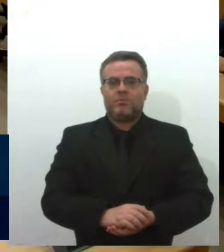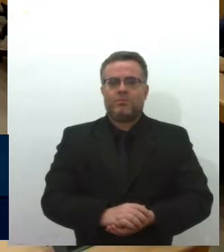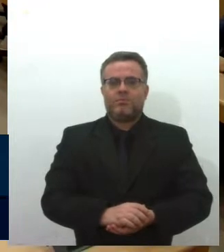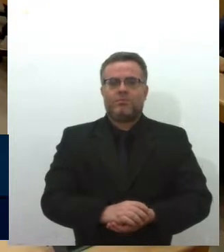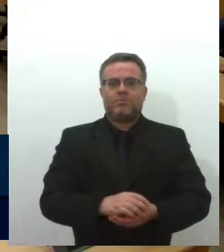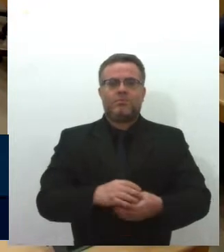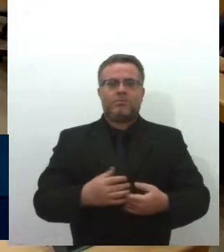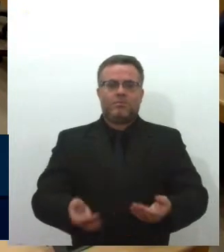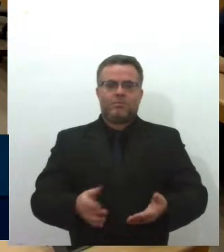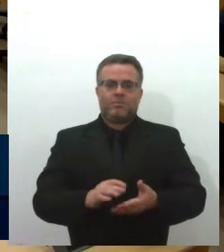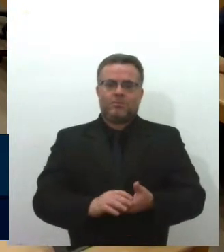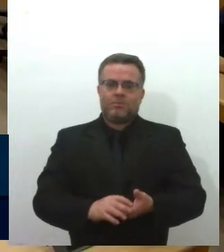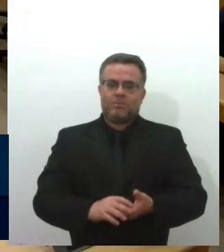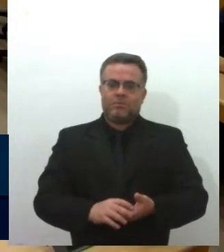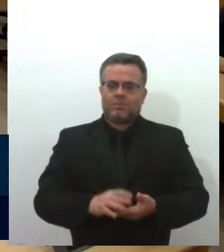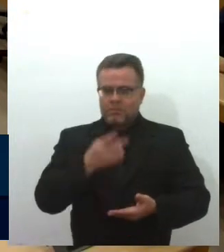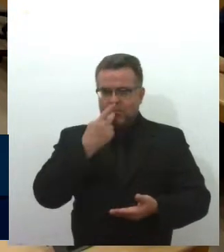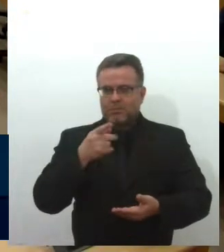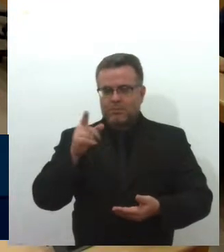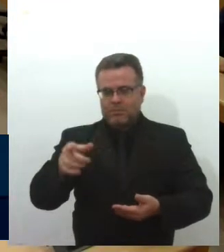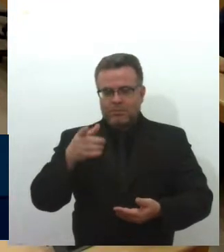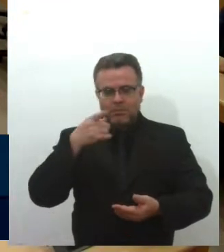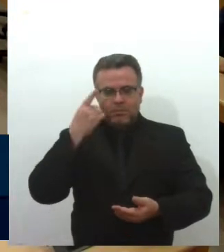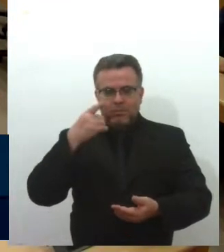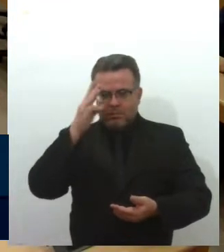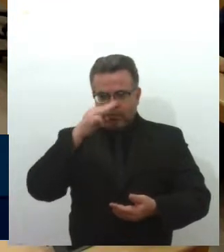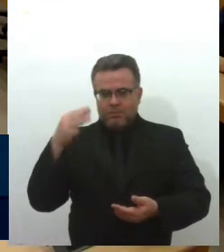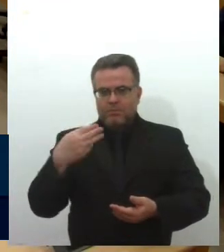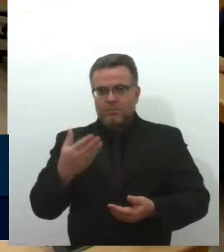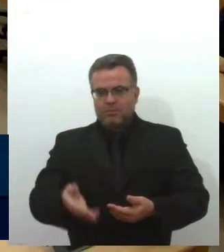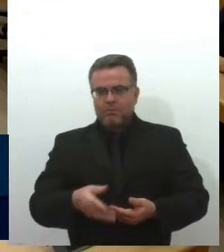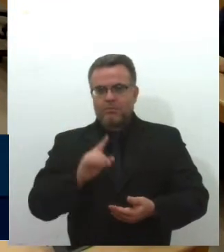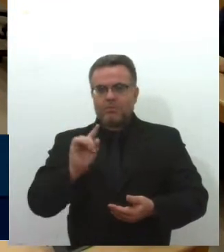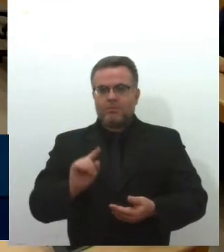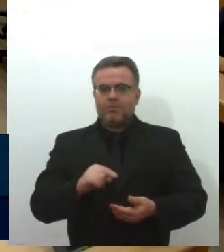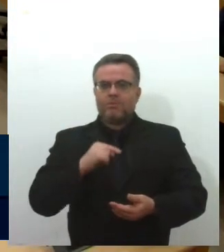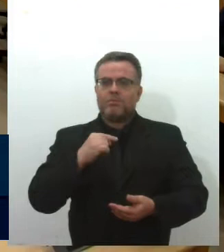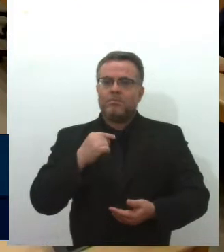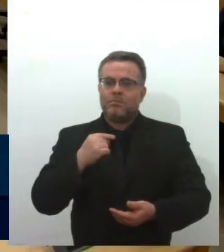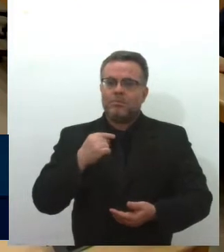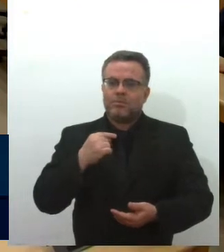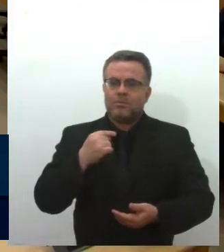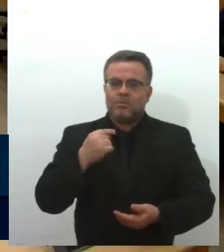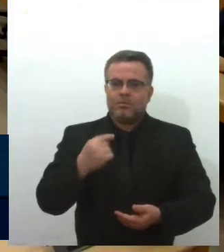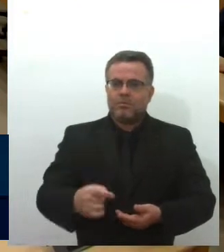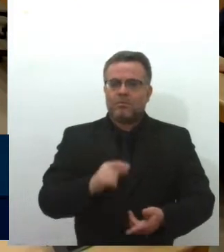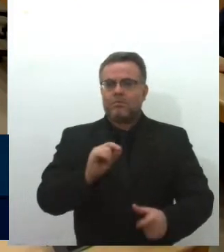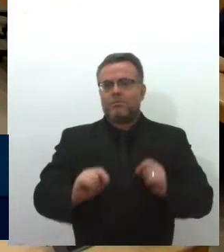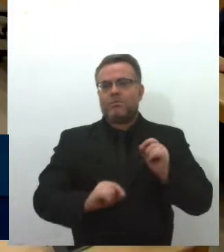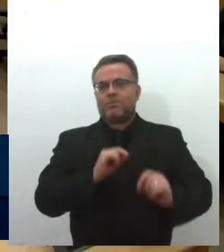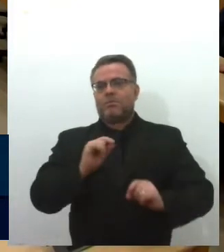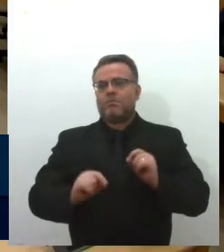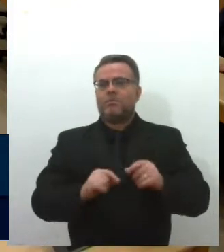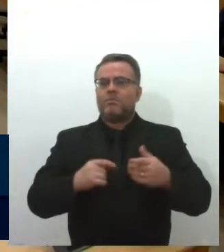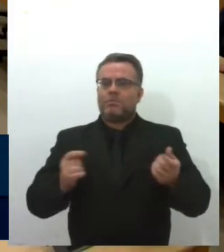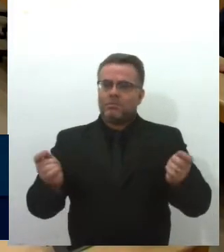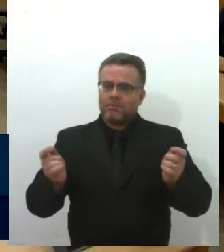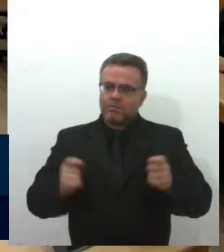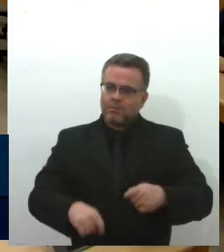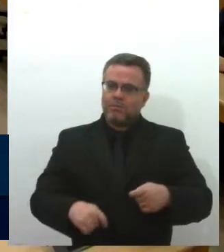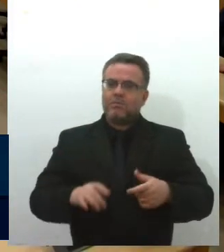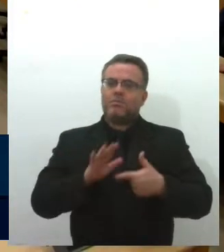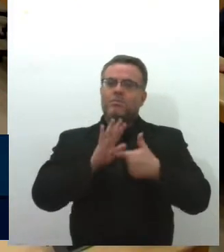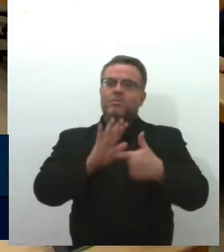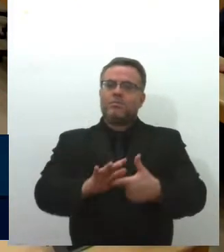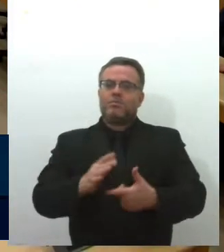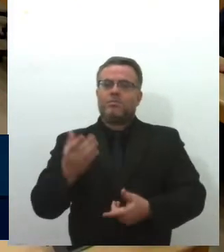Eu passo a palavra à deputada Maria e gostaria que após a fala da deputada Maria fosse colocado